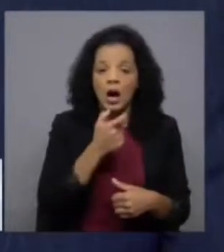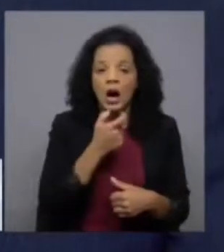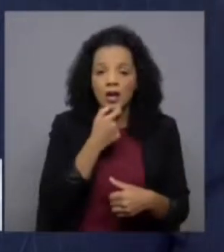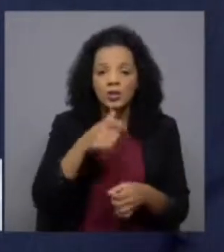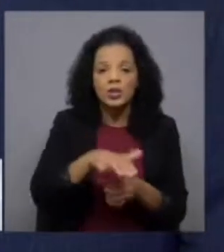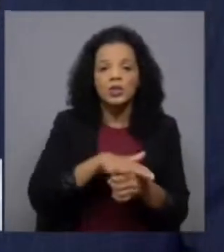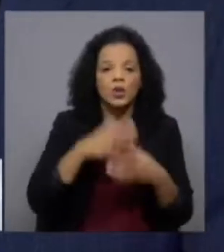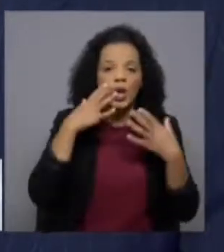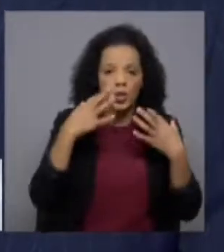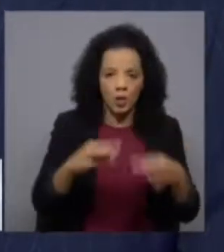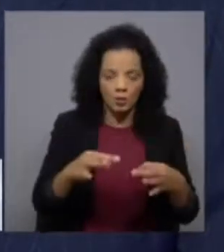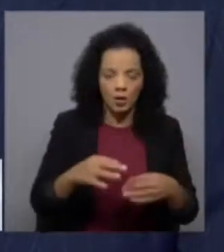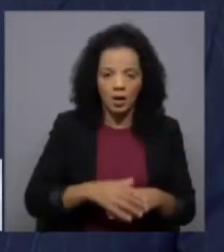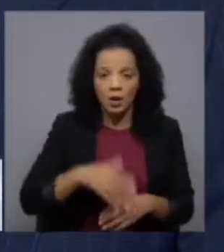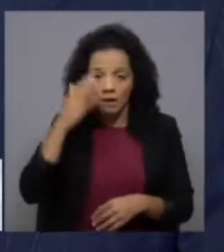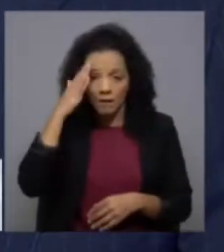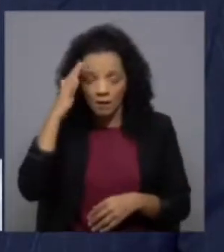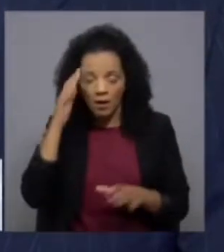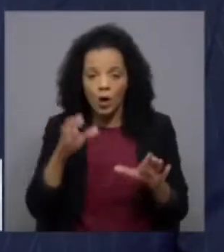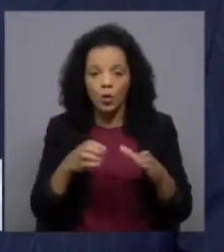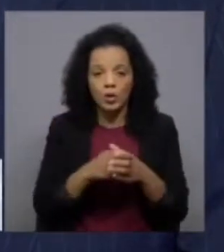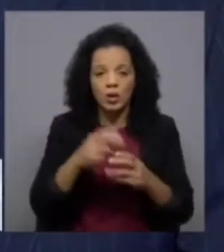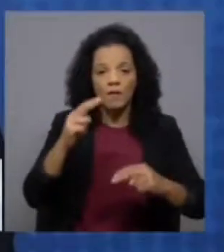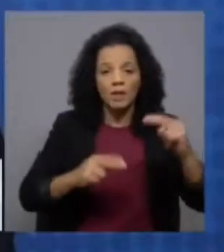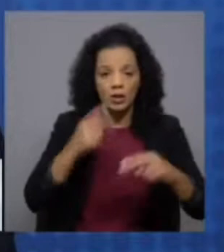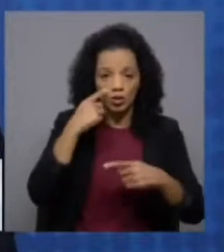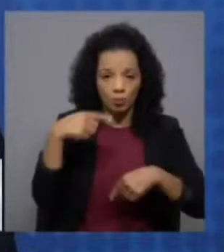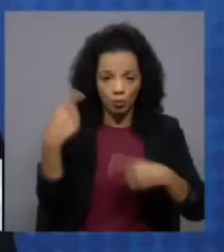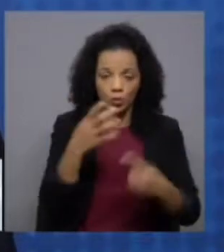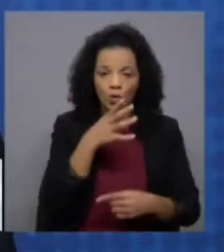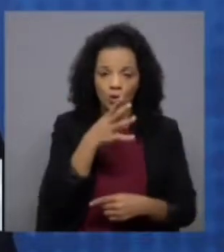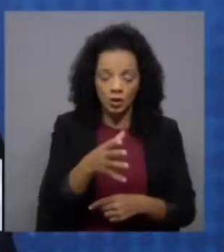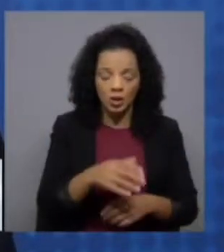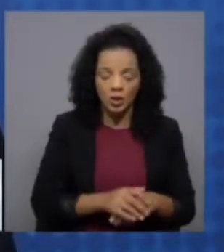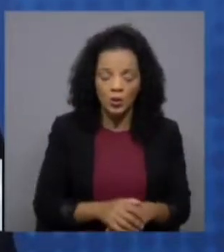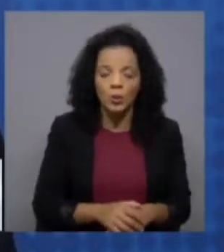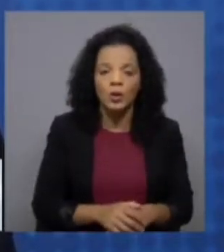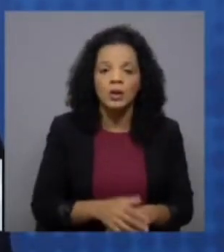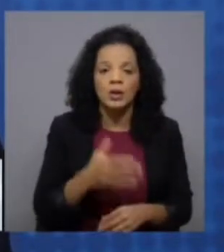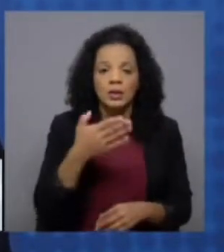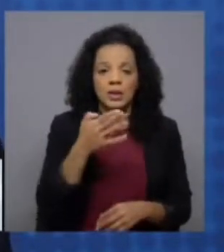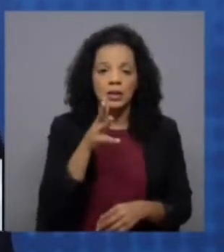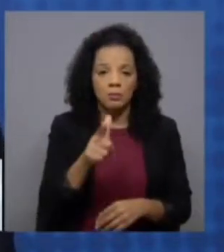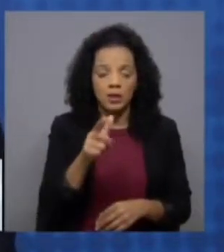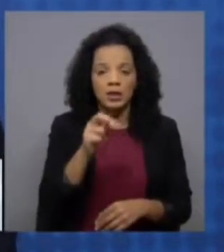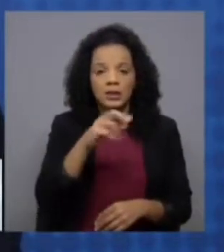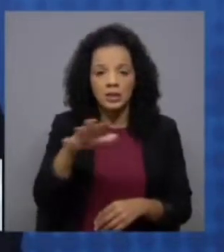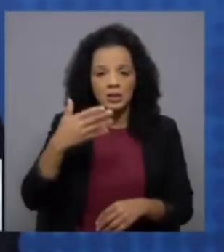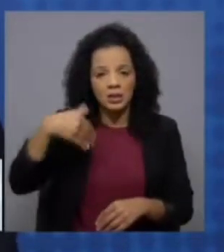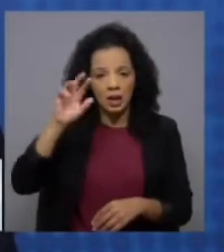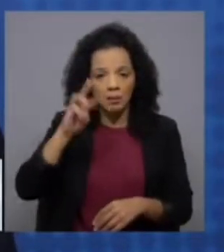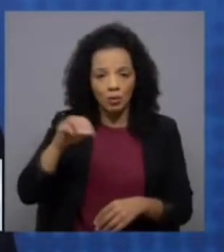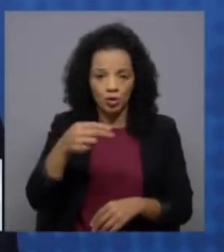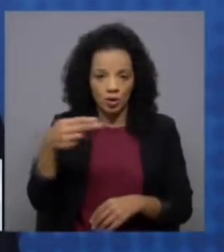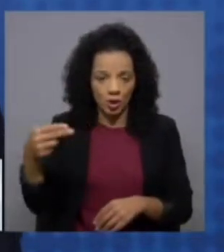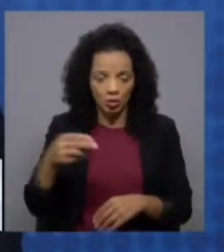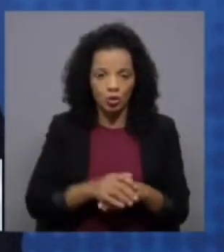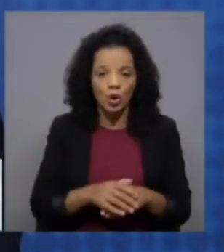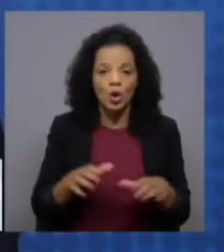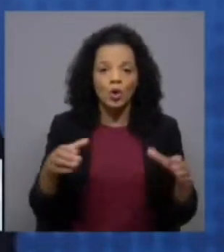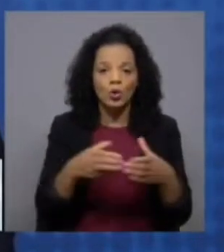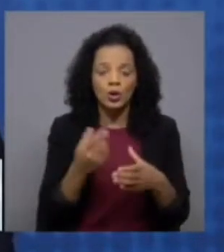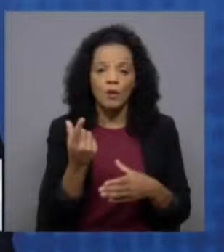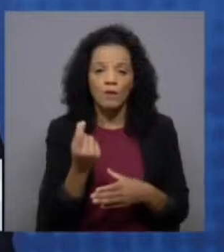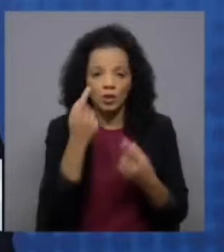As projeções do Conselho das Finanças Públicas, este valor que eu dou de 17.300 milhões de euros de folga, no Conselho de Finanças